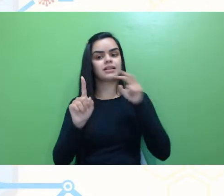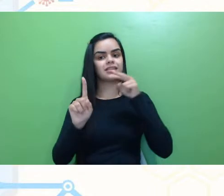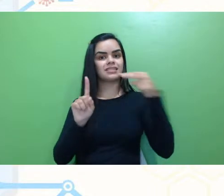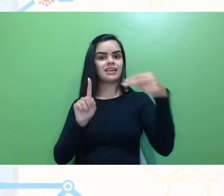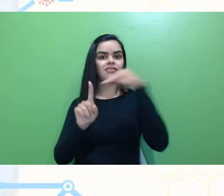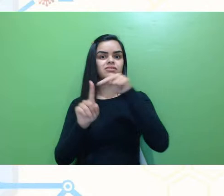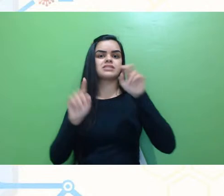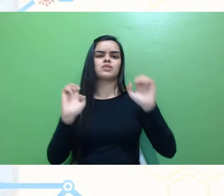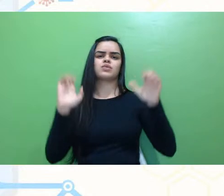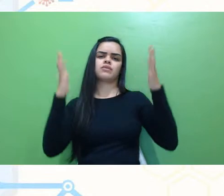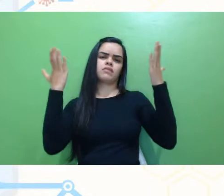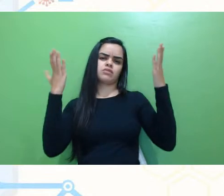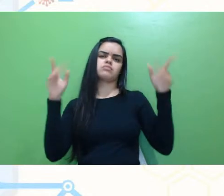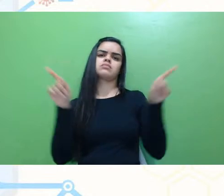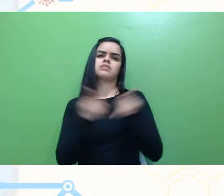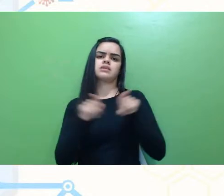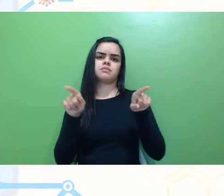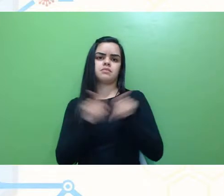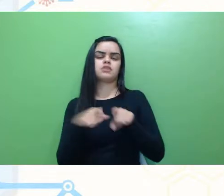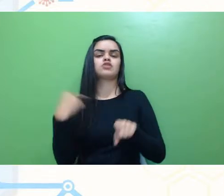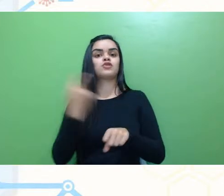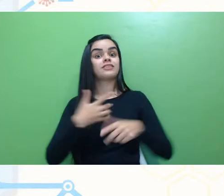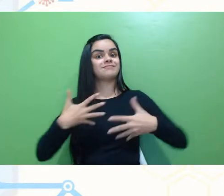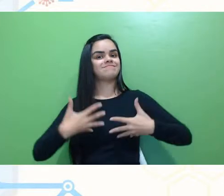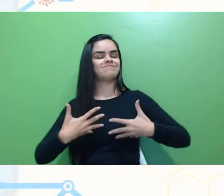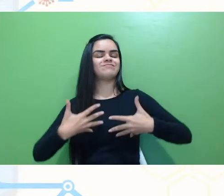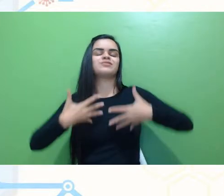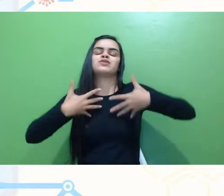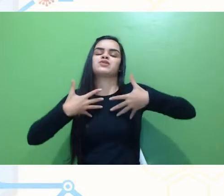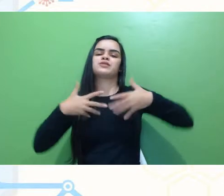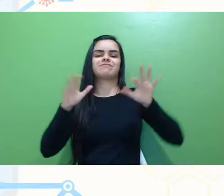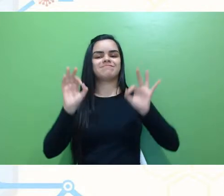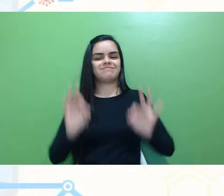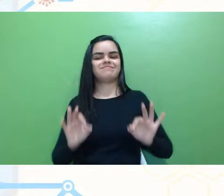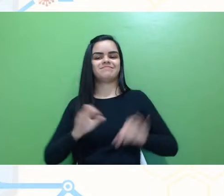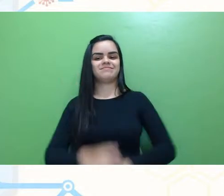evento, na própria organização do evento, então, nós nos orgulhamos muito disso, né,